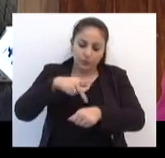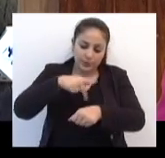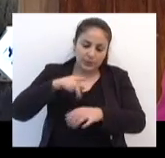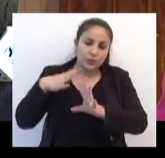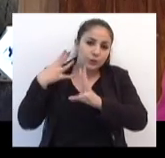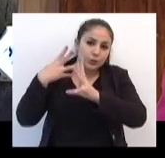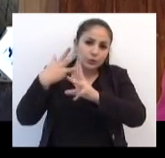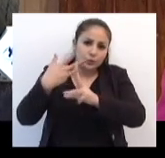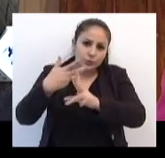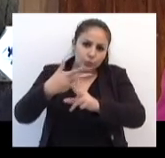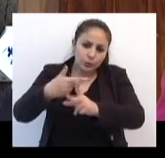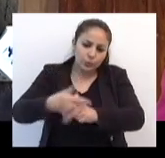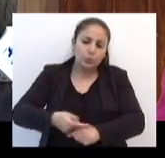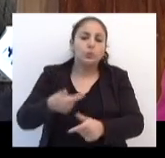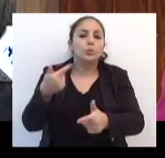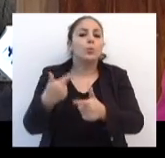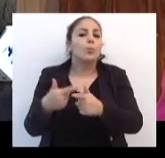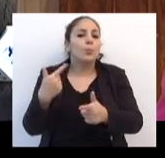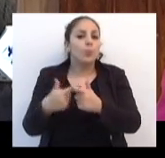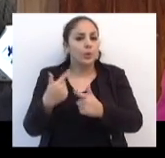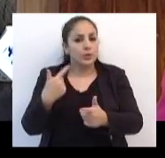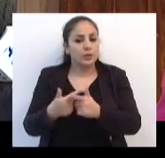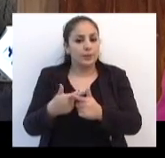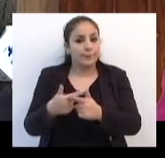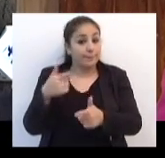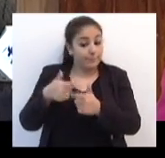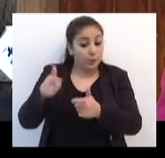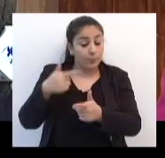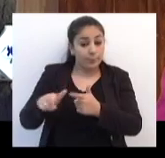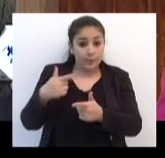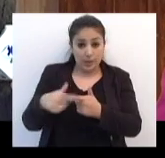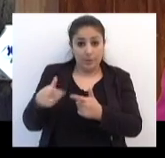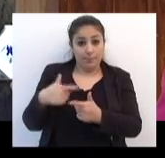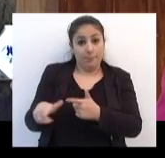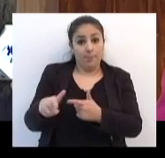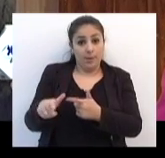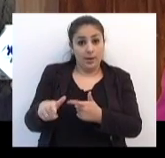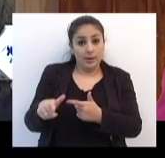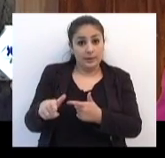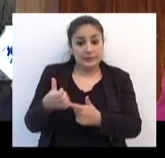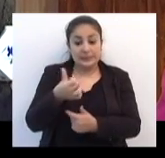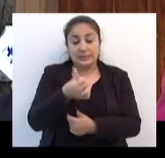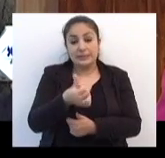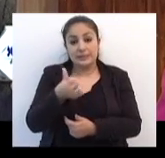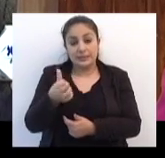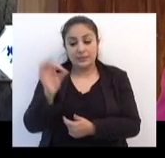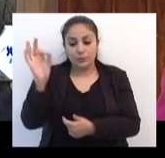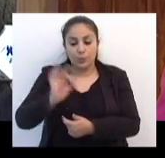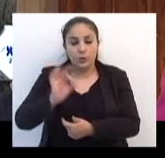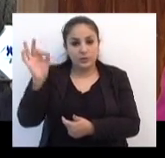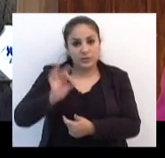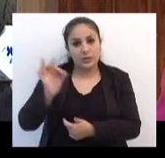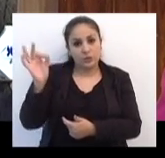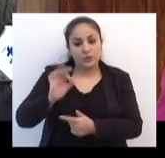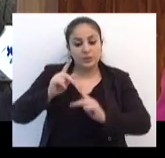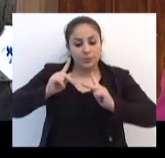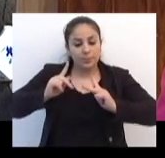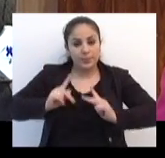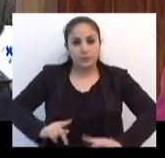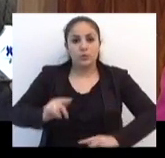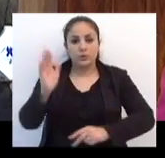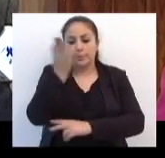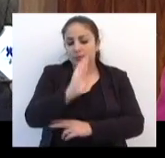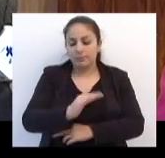isso devido, em consequência, a um descrédito da população brasileira, 66% do povo